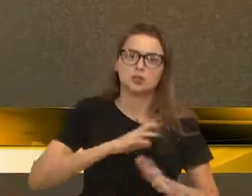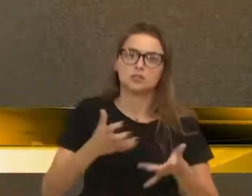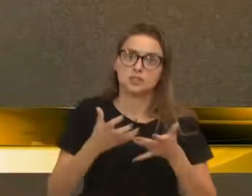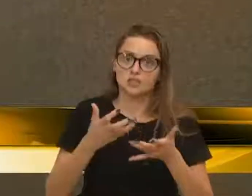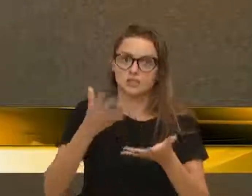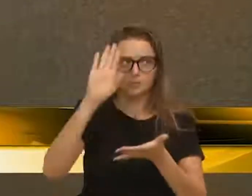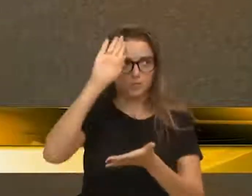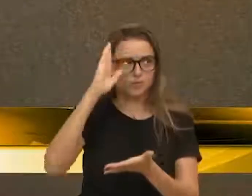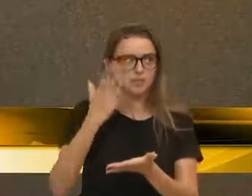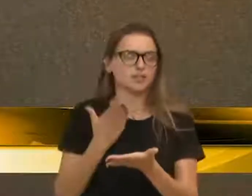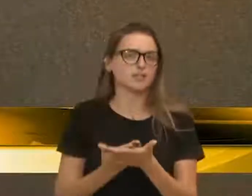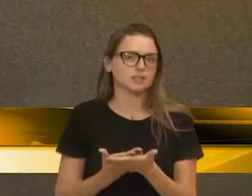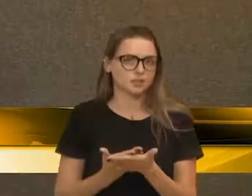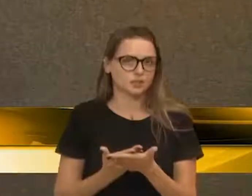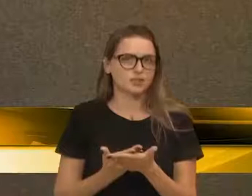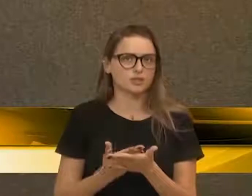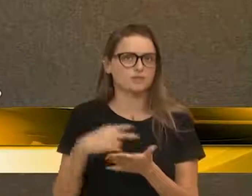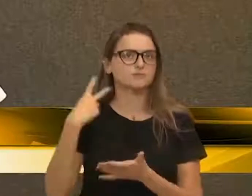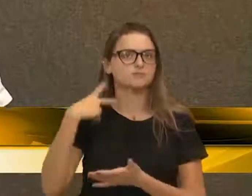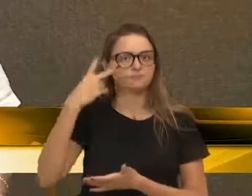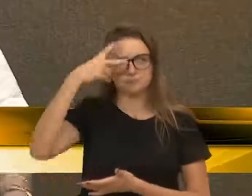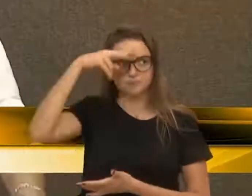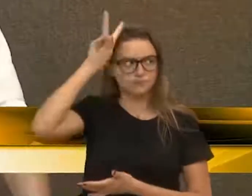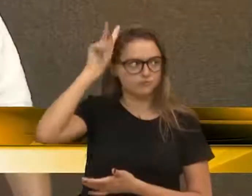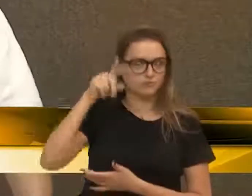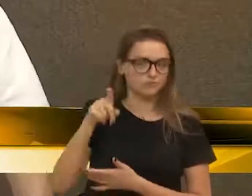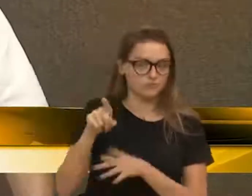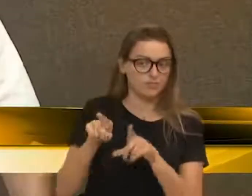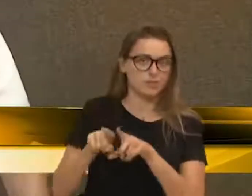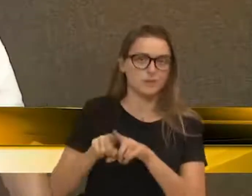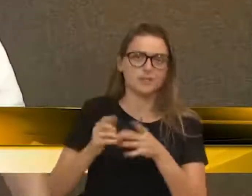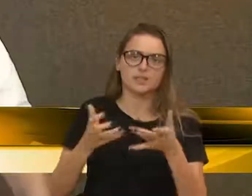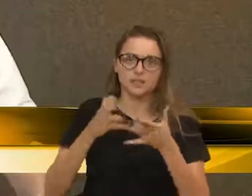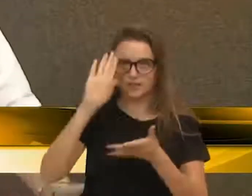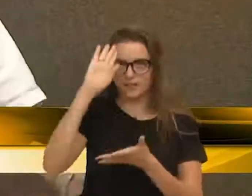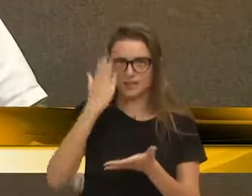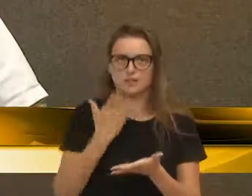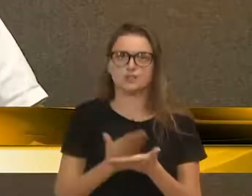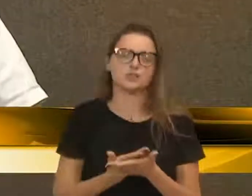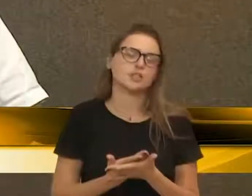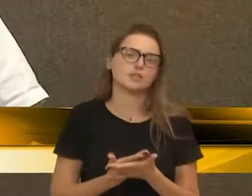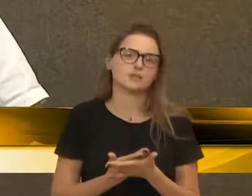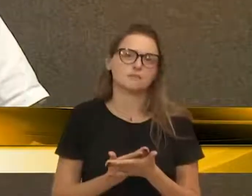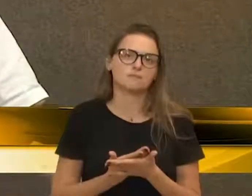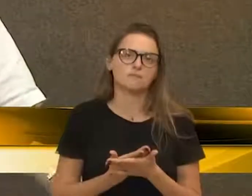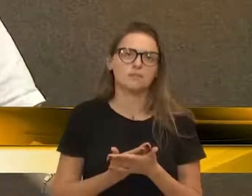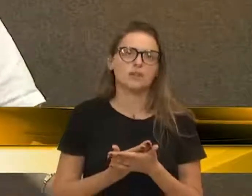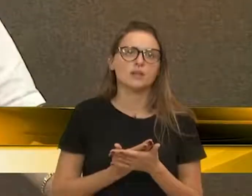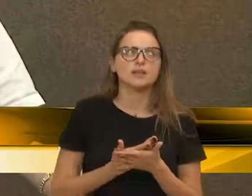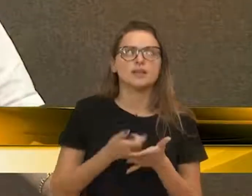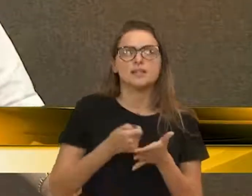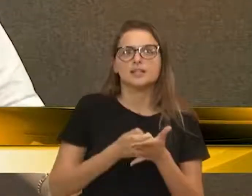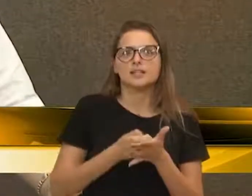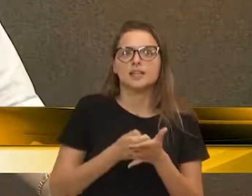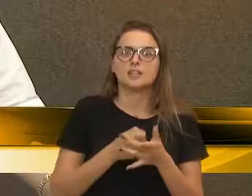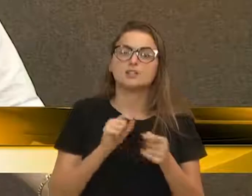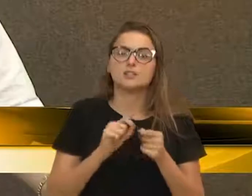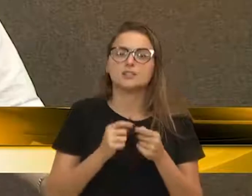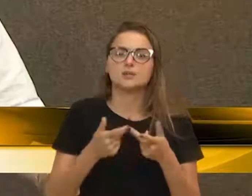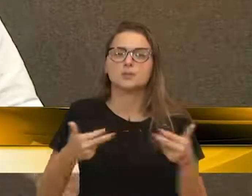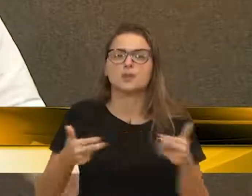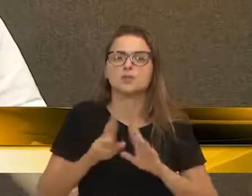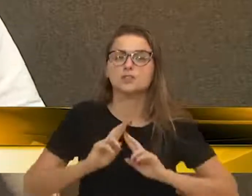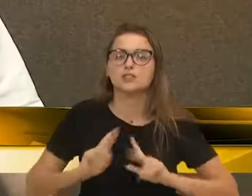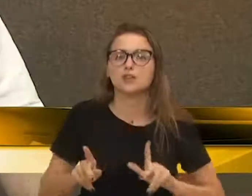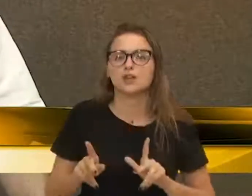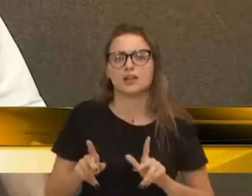crer, vereador Edson, que se busca fazer uma coisa diferenciada